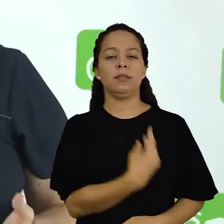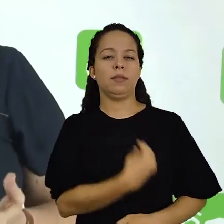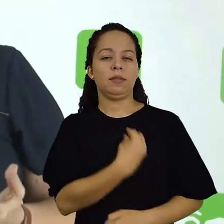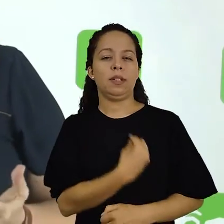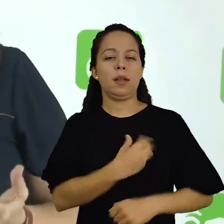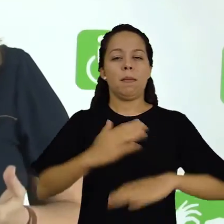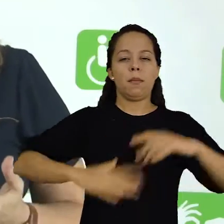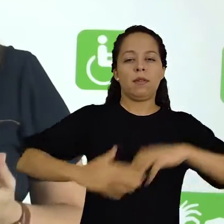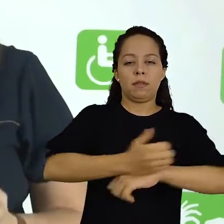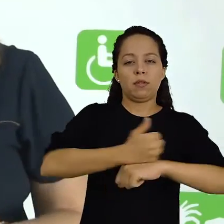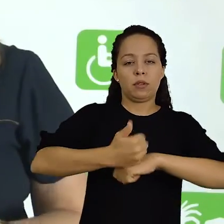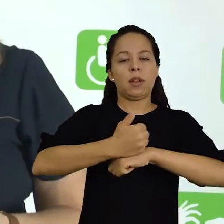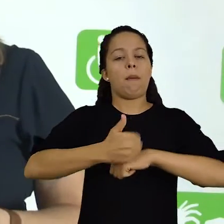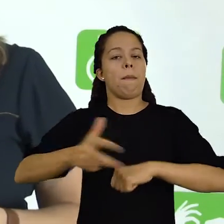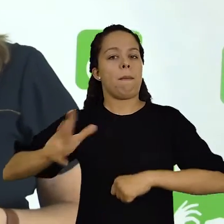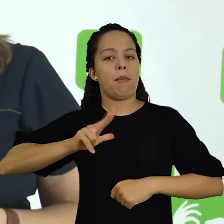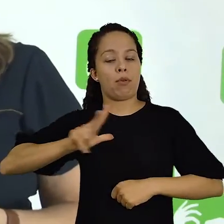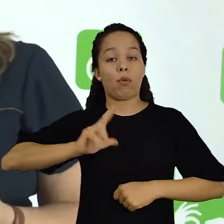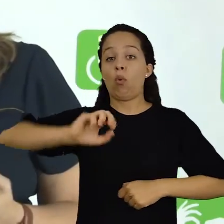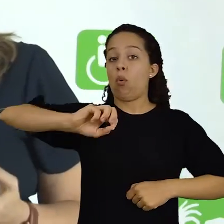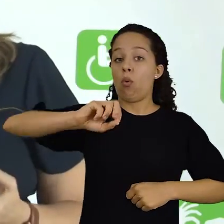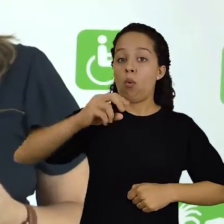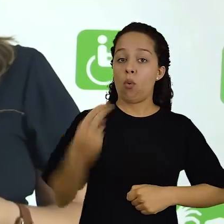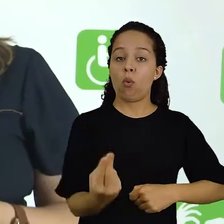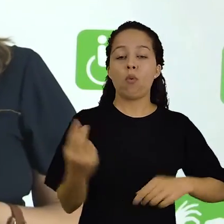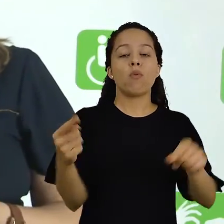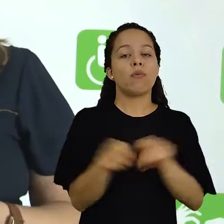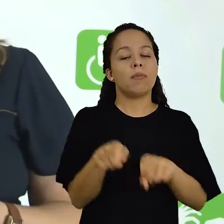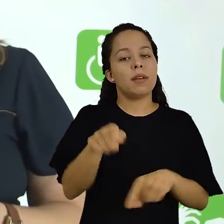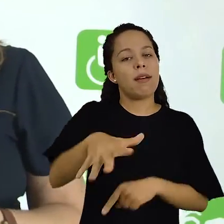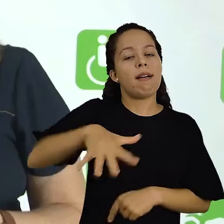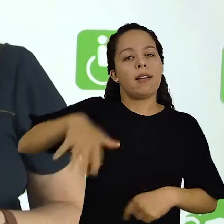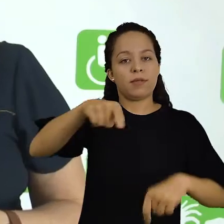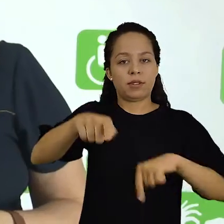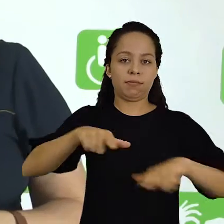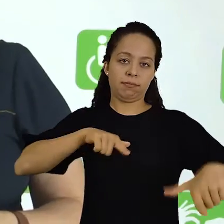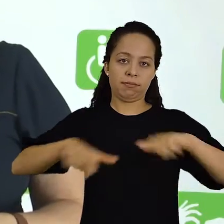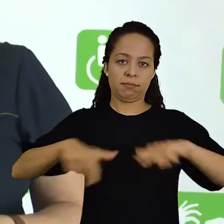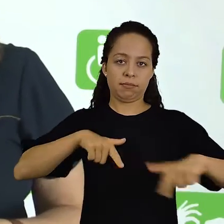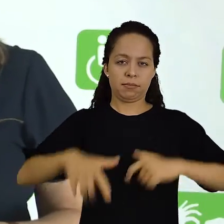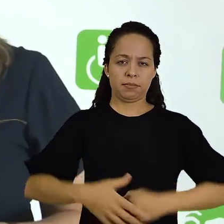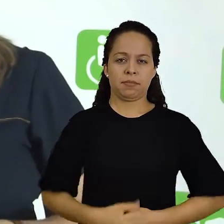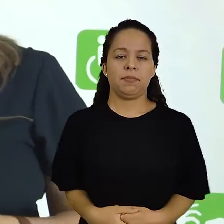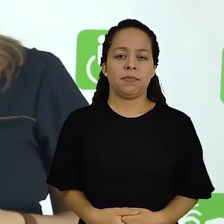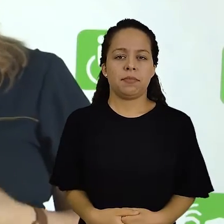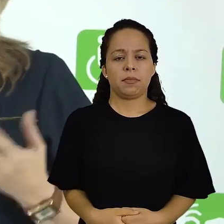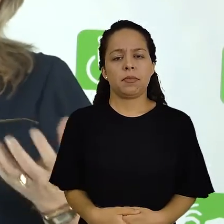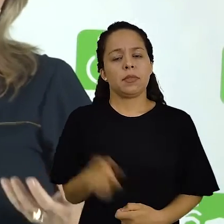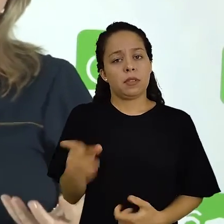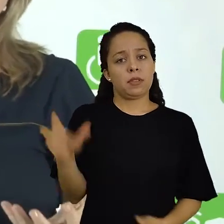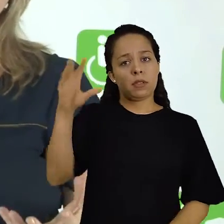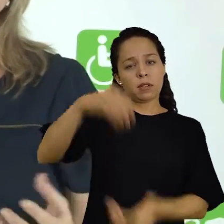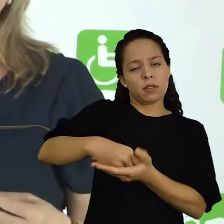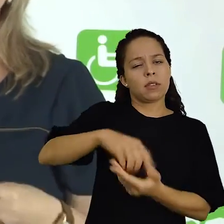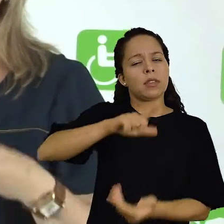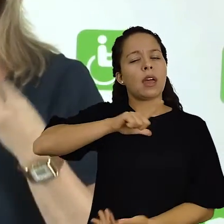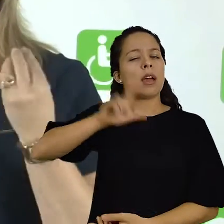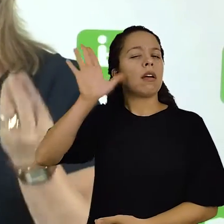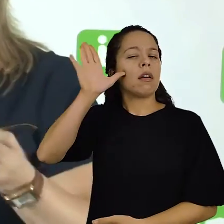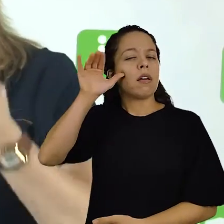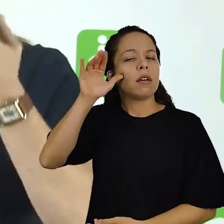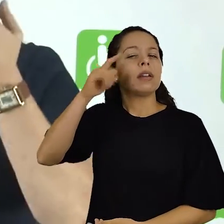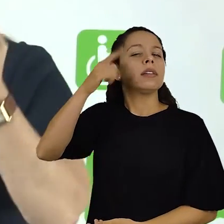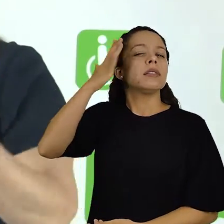realidade profissional, pessoal, ou na área em que você atua. Pode vir através de uma